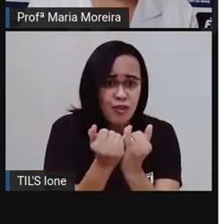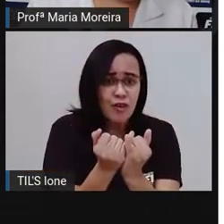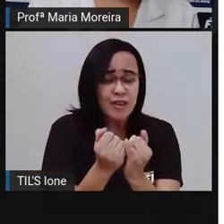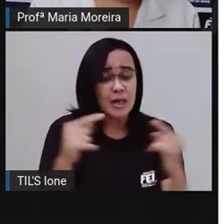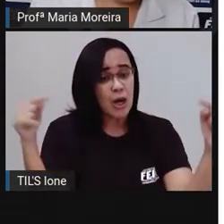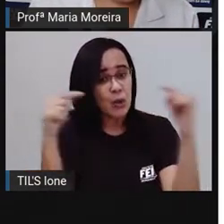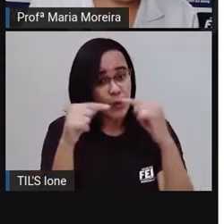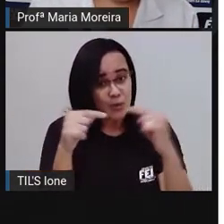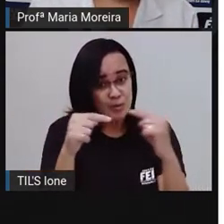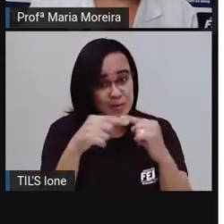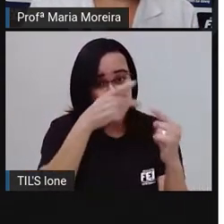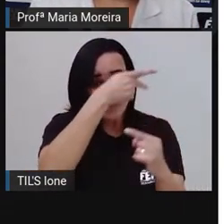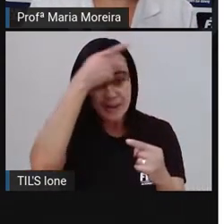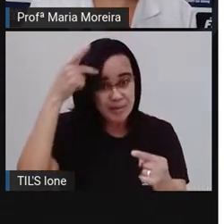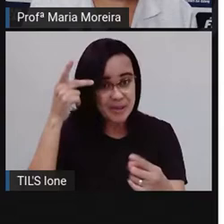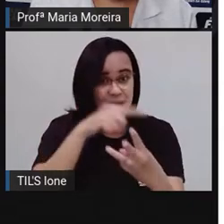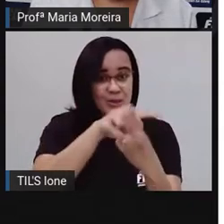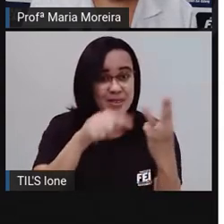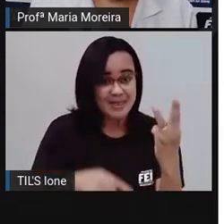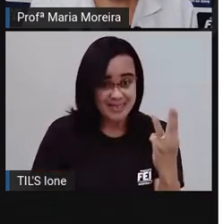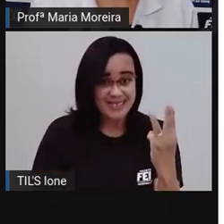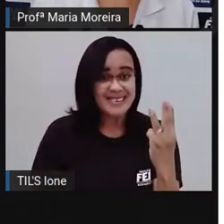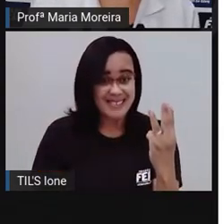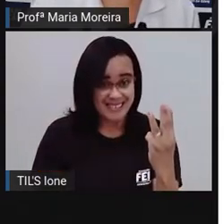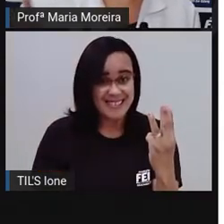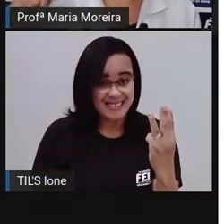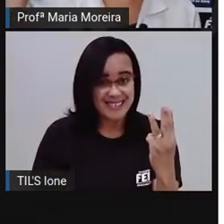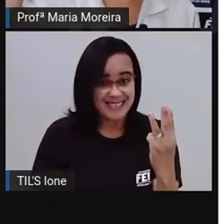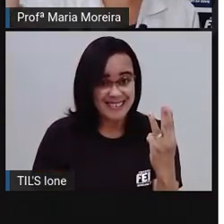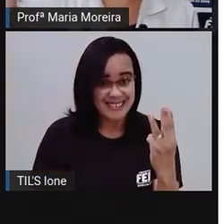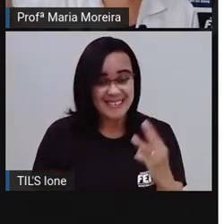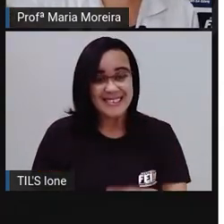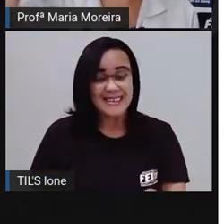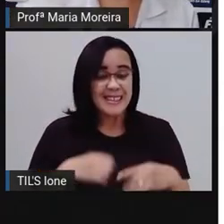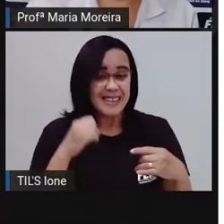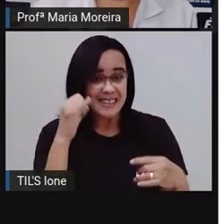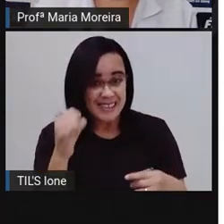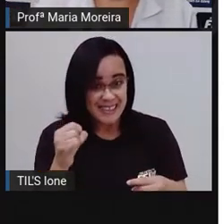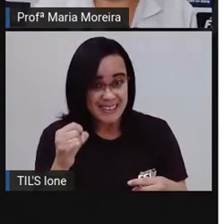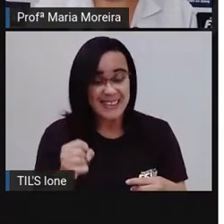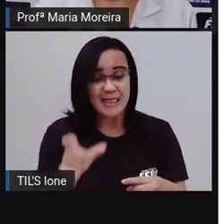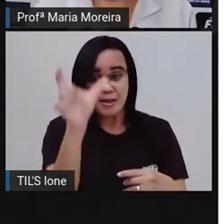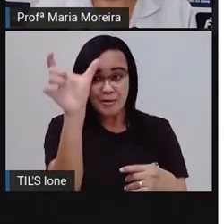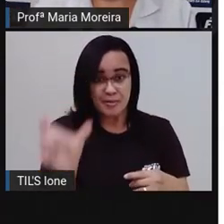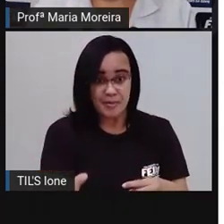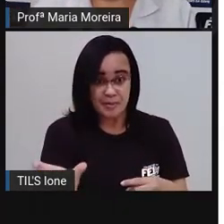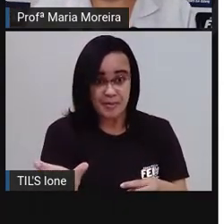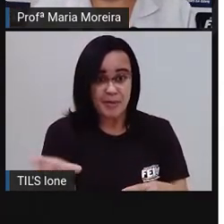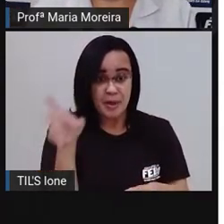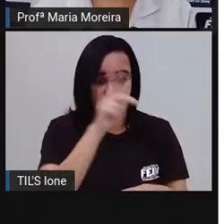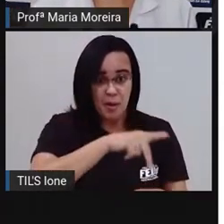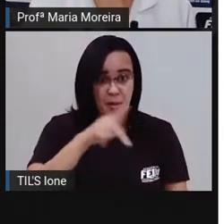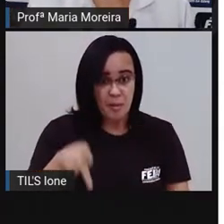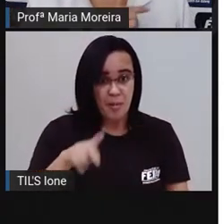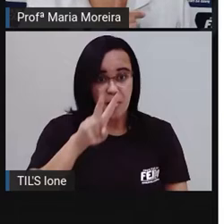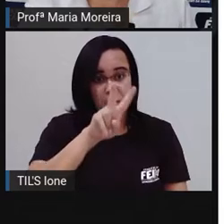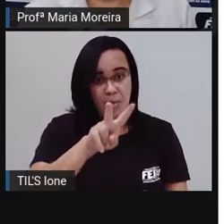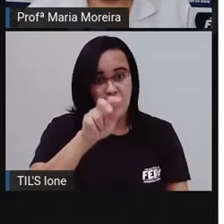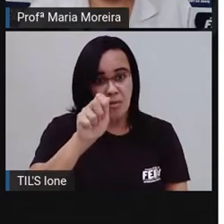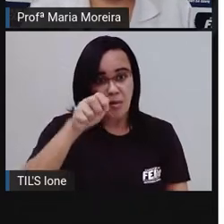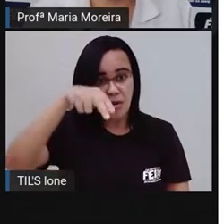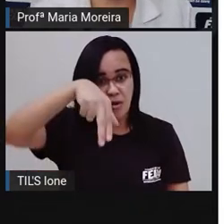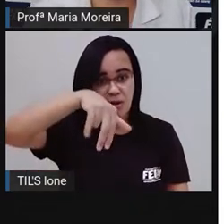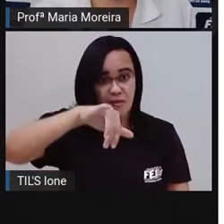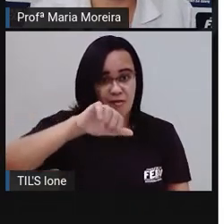que a senhora será sempre a primeira pessoa? Não. Quando é provânia que está contando, não é isso? Então,